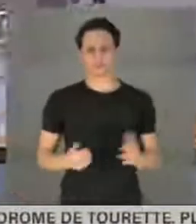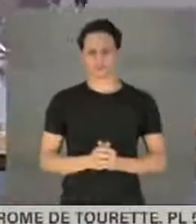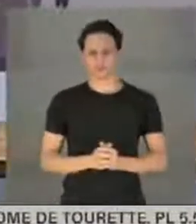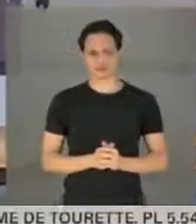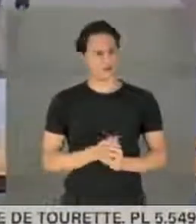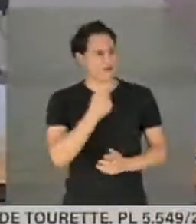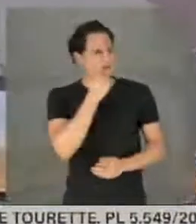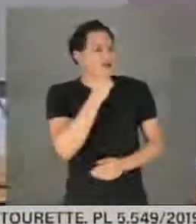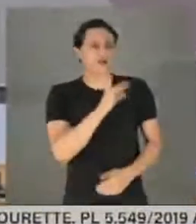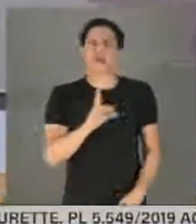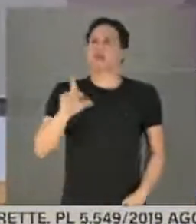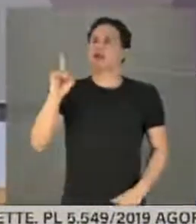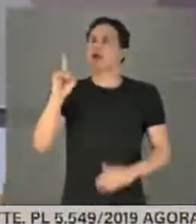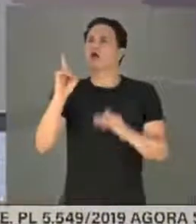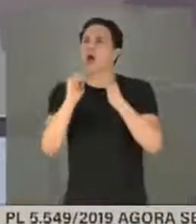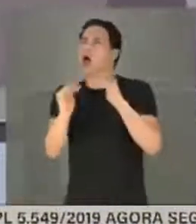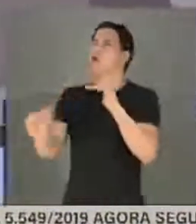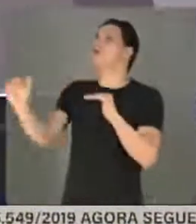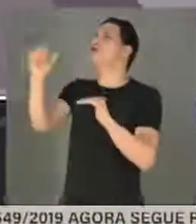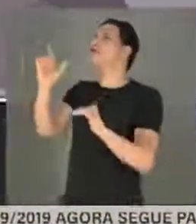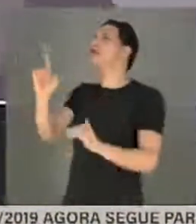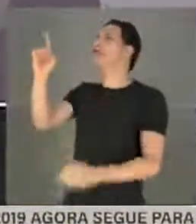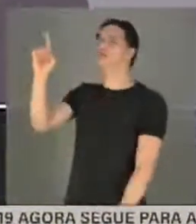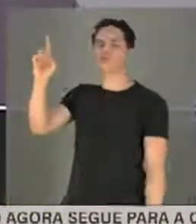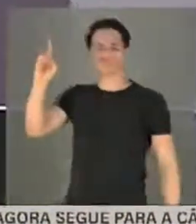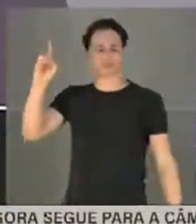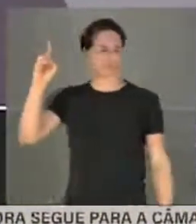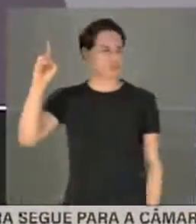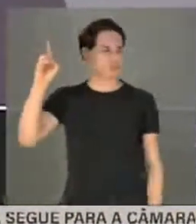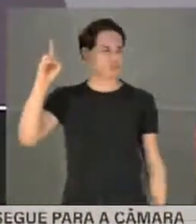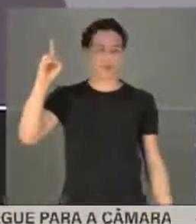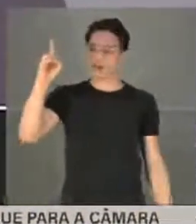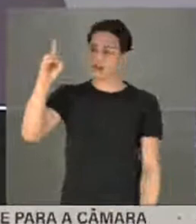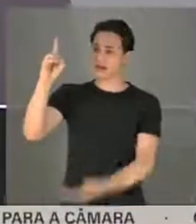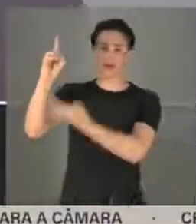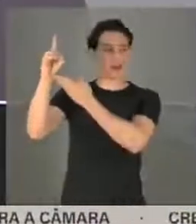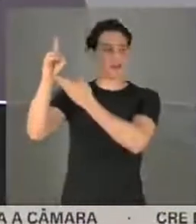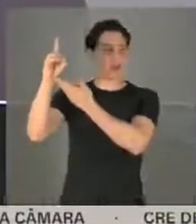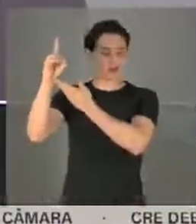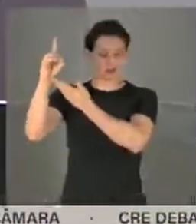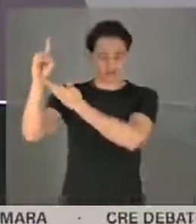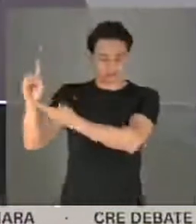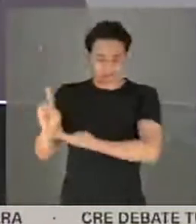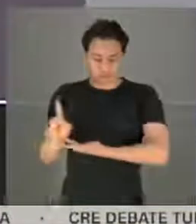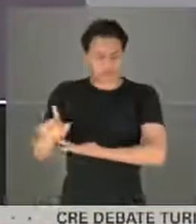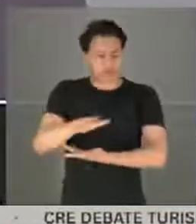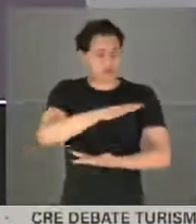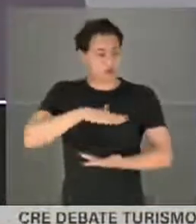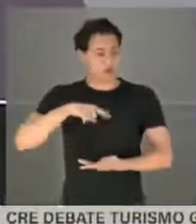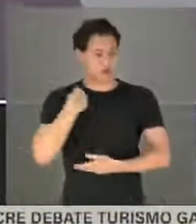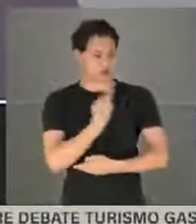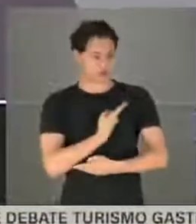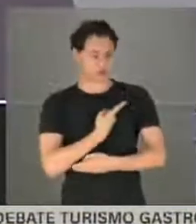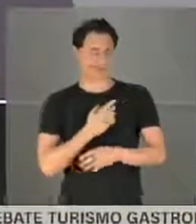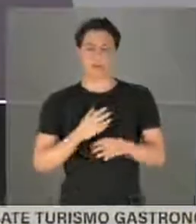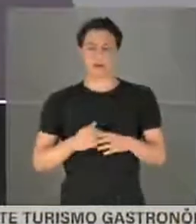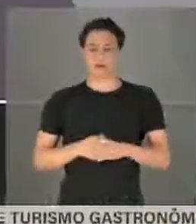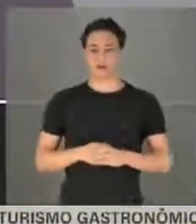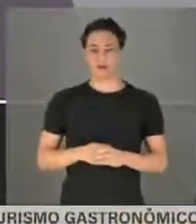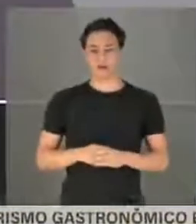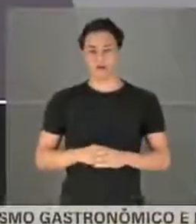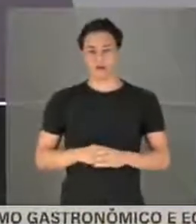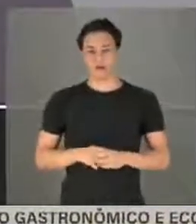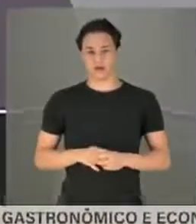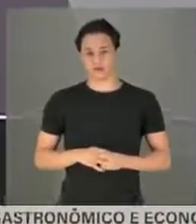em Deus, acima de todos, Deus está no meio de nós. Então, eu fico assim, eu não poderia